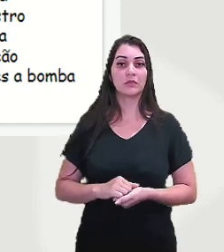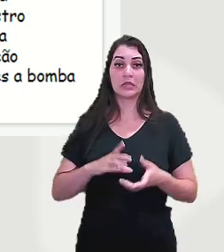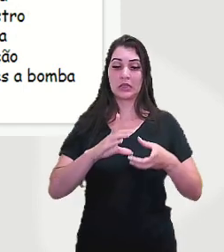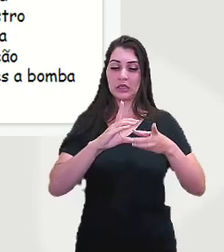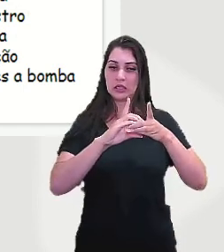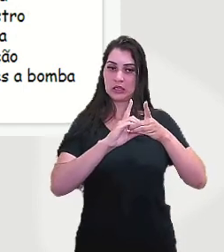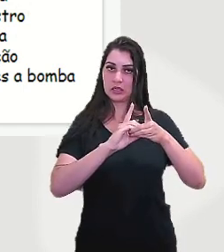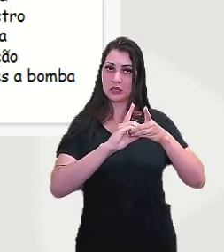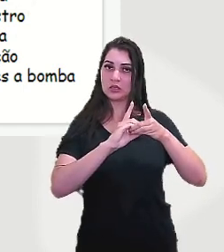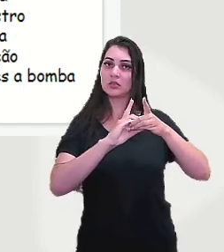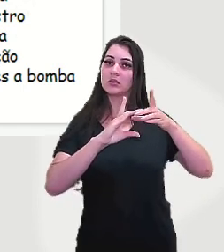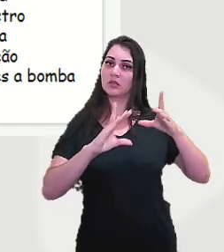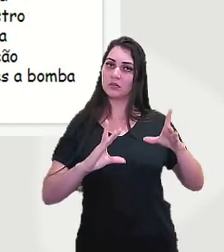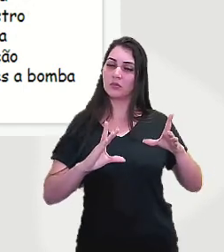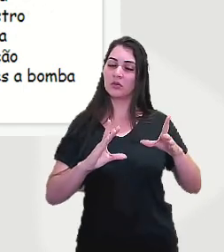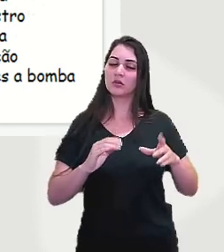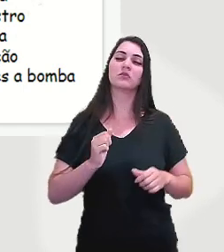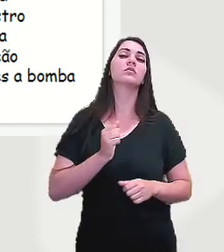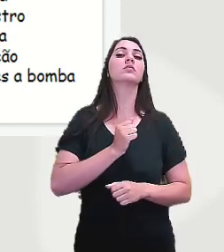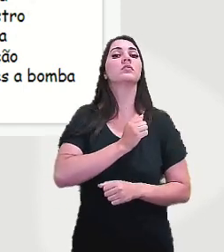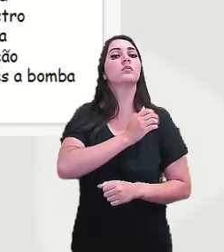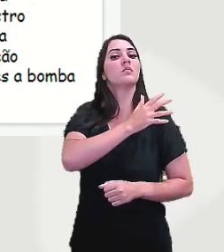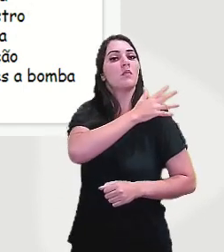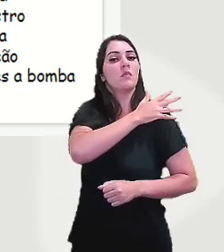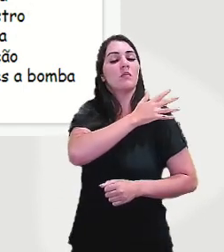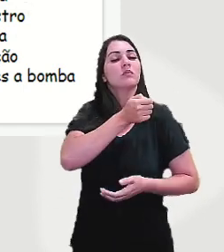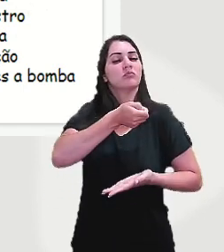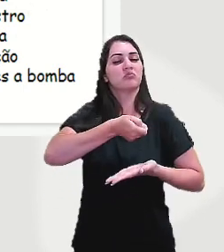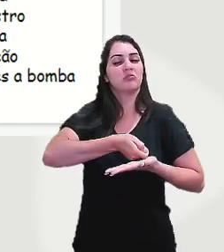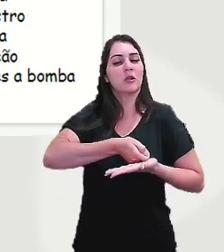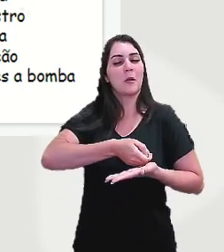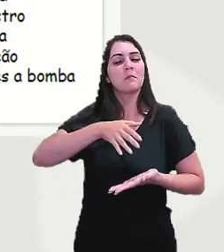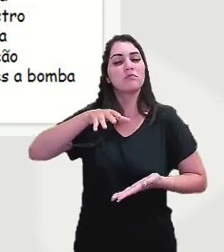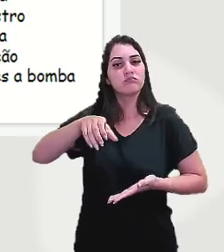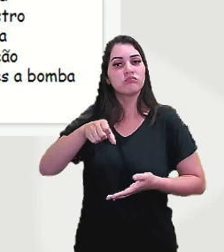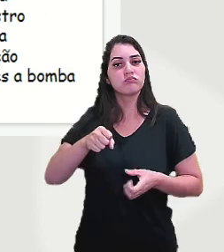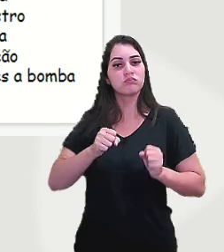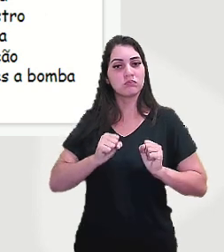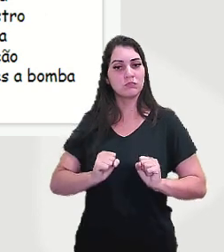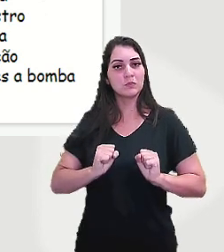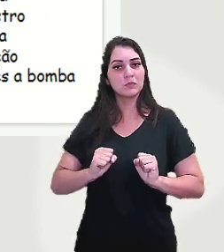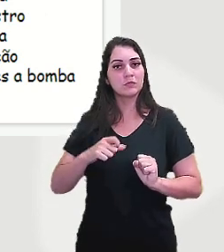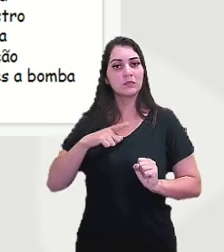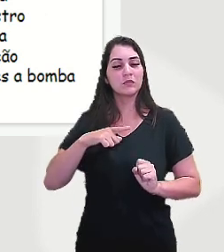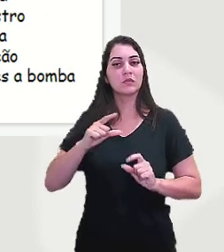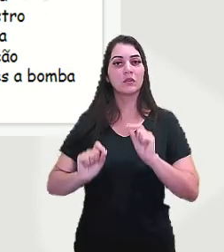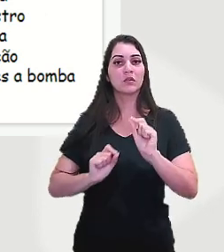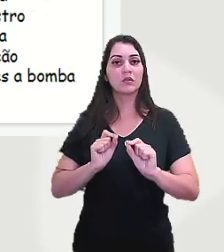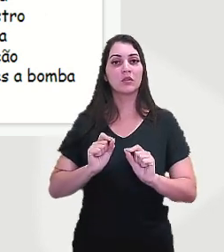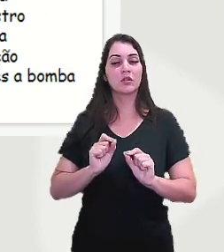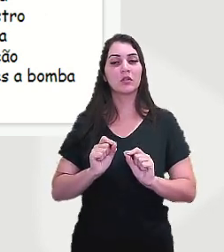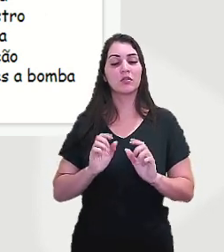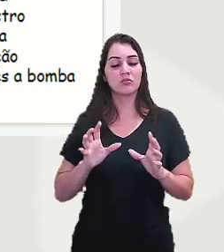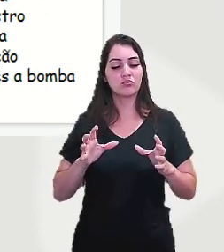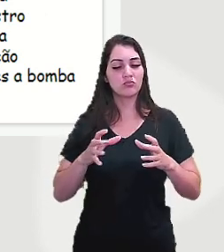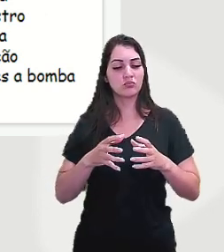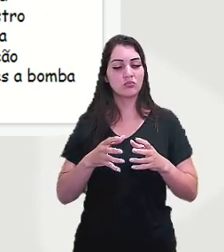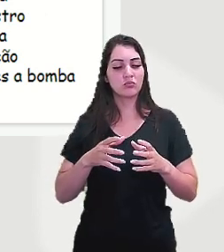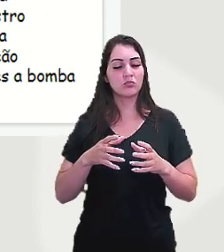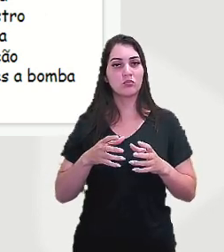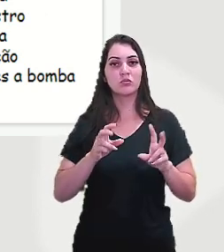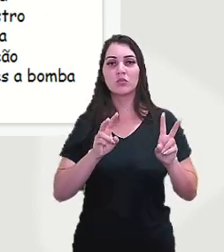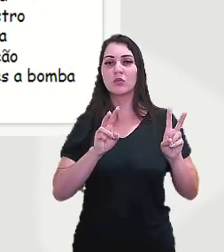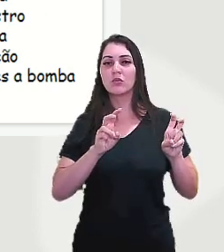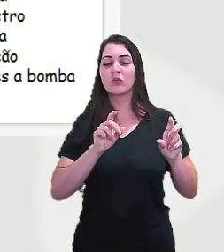democrático, os militares tomam o poder, tendo como mote a questão